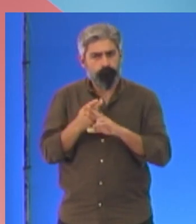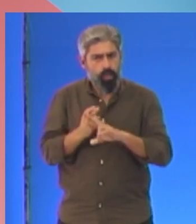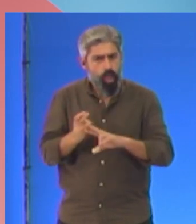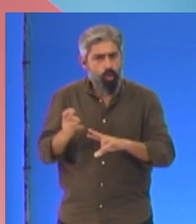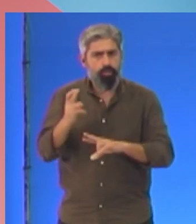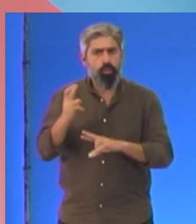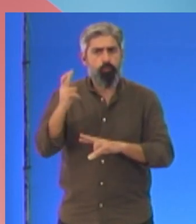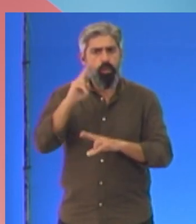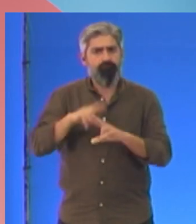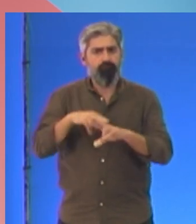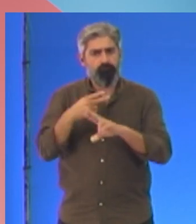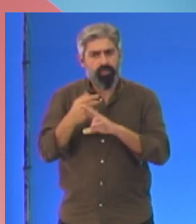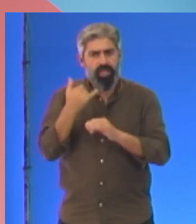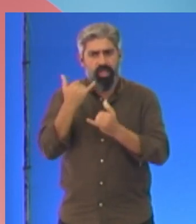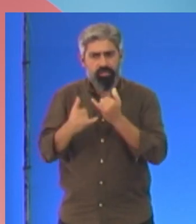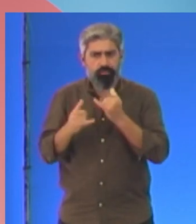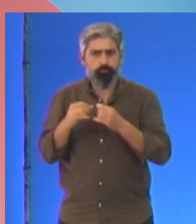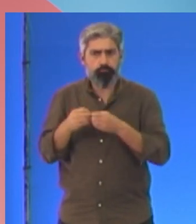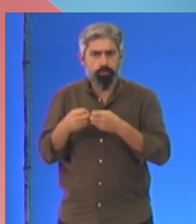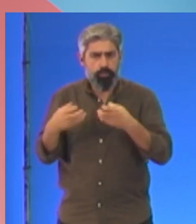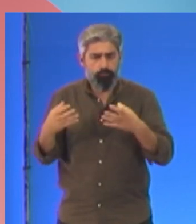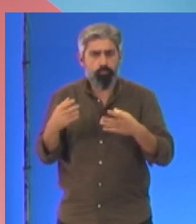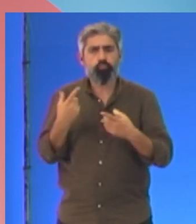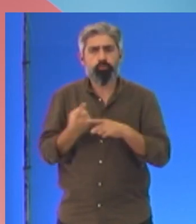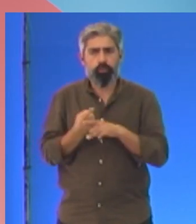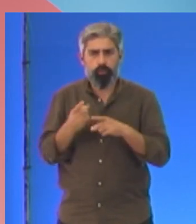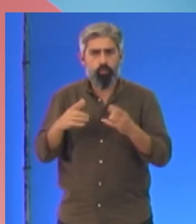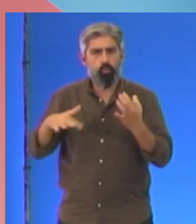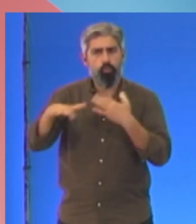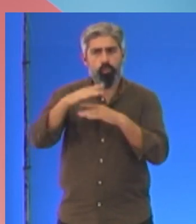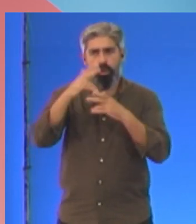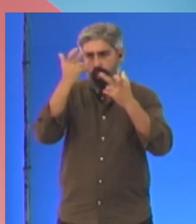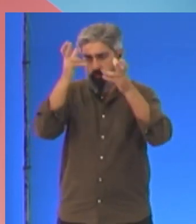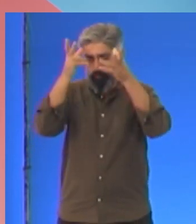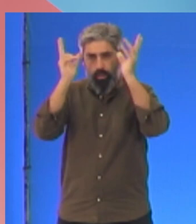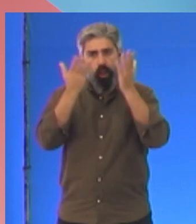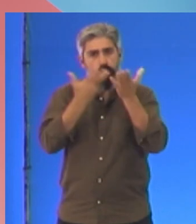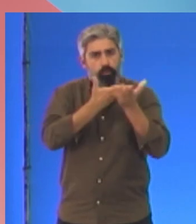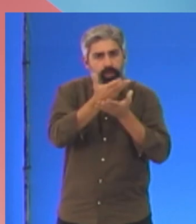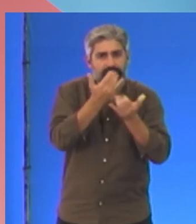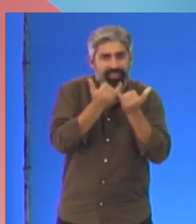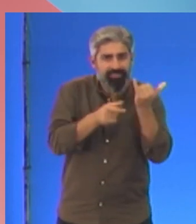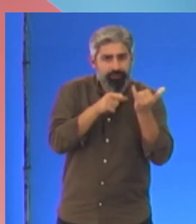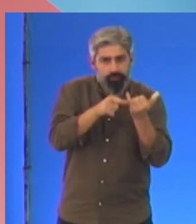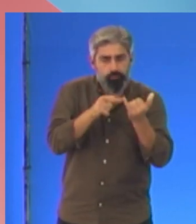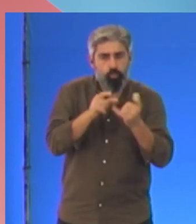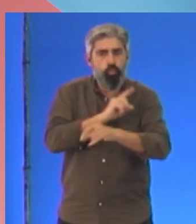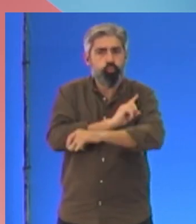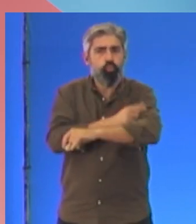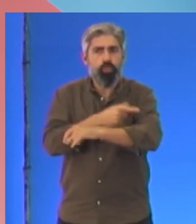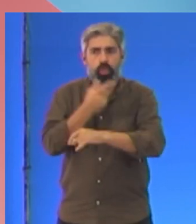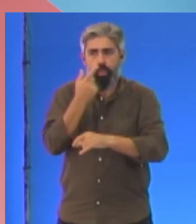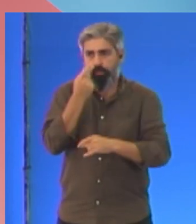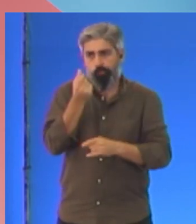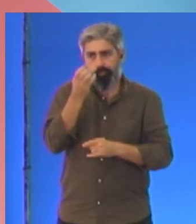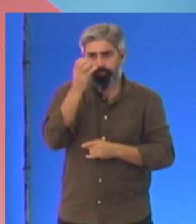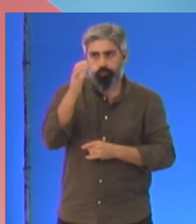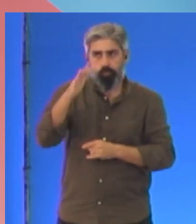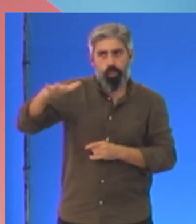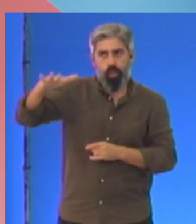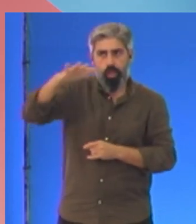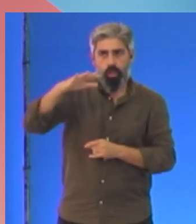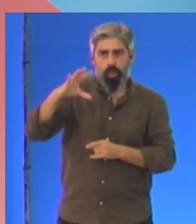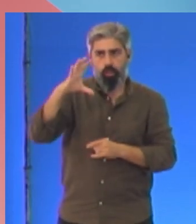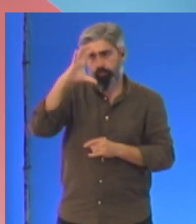Aumentam porque a globalização liberal negocia com estes riscos e porque o poder da oligarquia, do capitalismo da